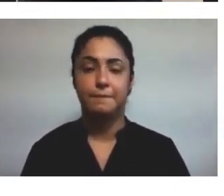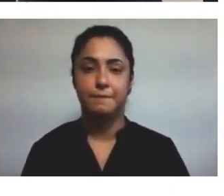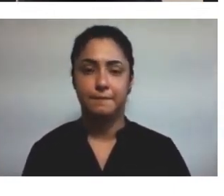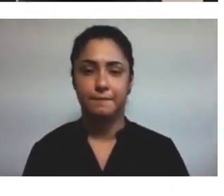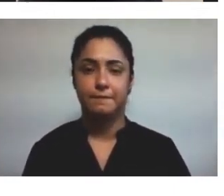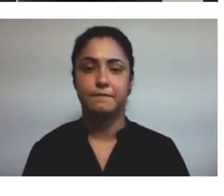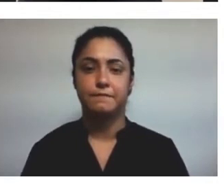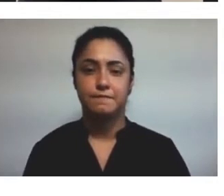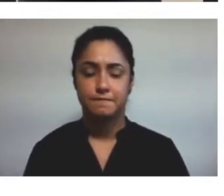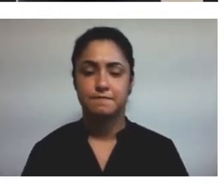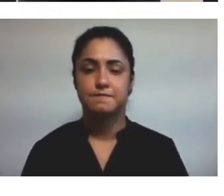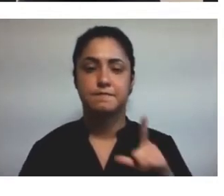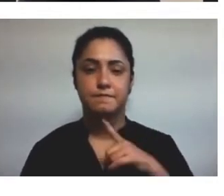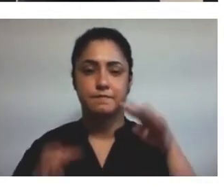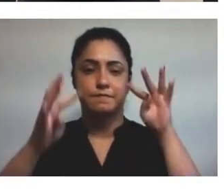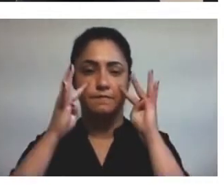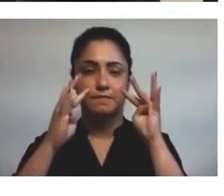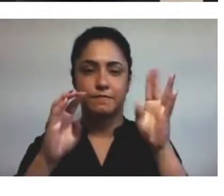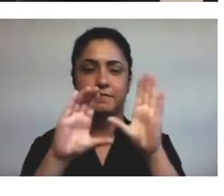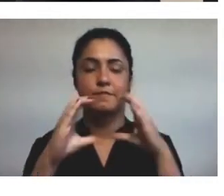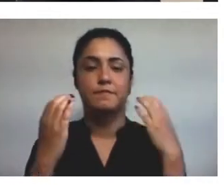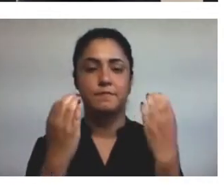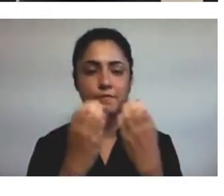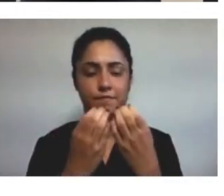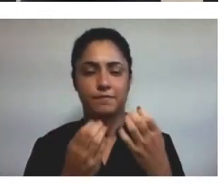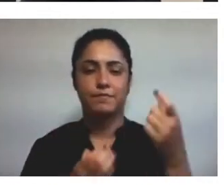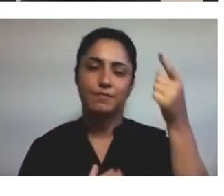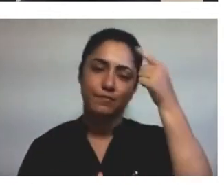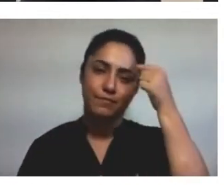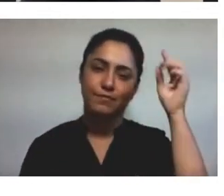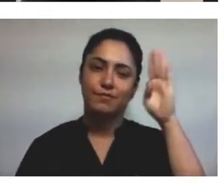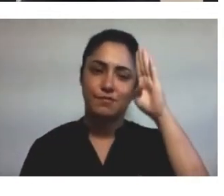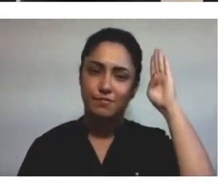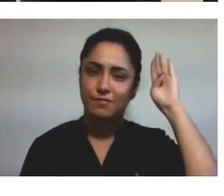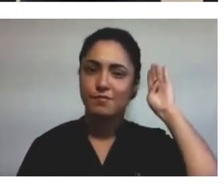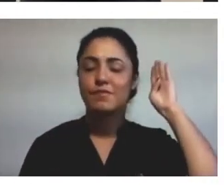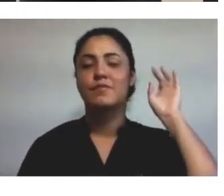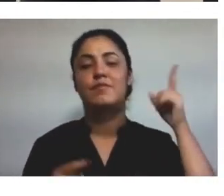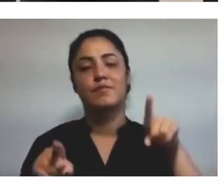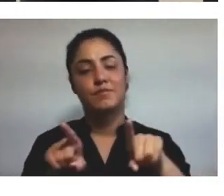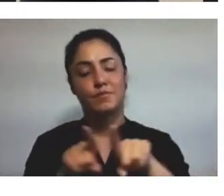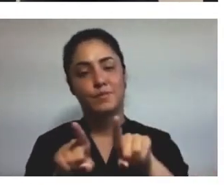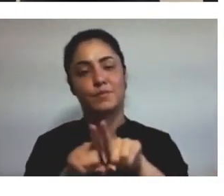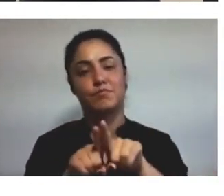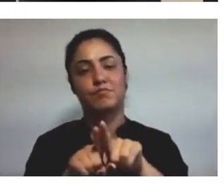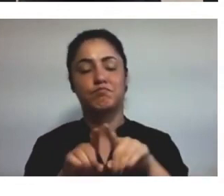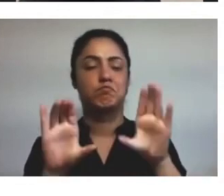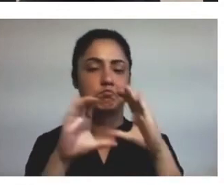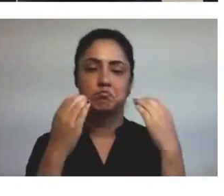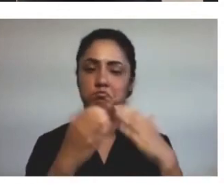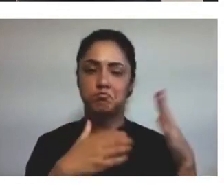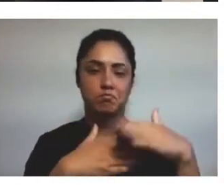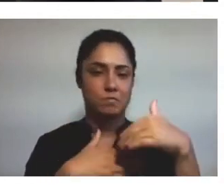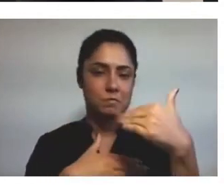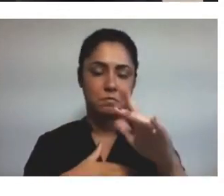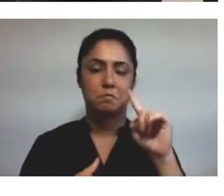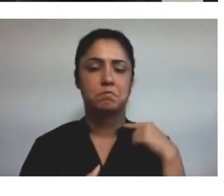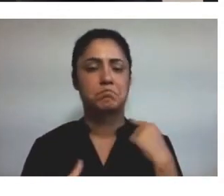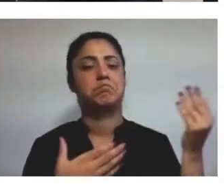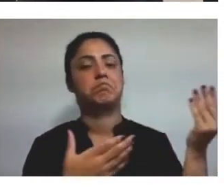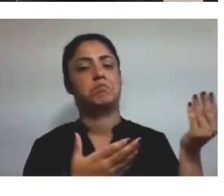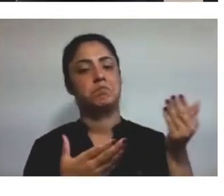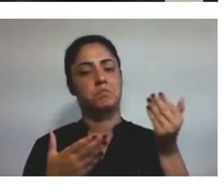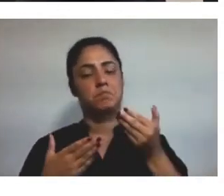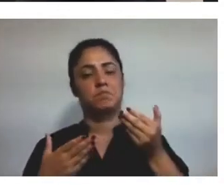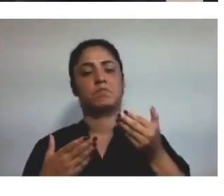da comunidade, tanto a comunidade acadêmica quanto a comunidade externa mesmo, para atrair a nossa